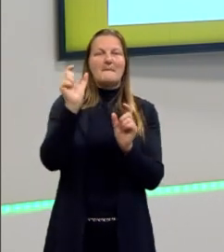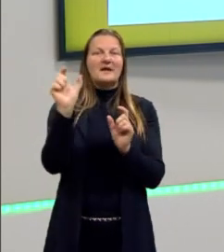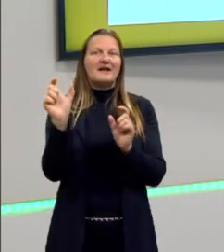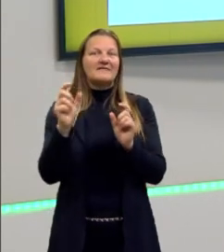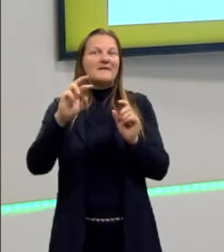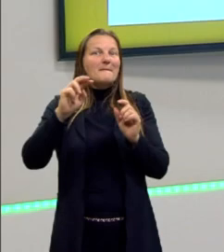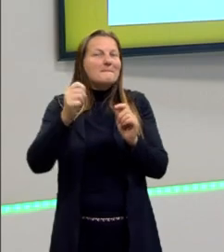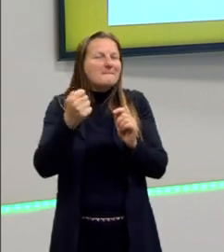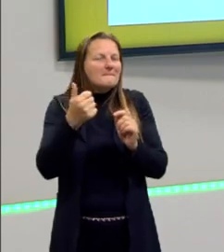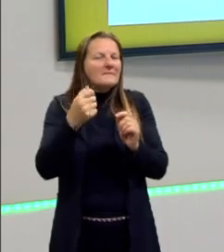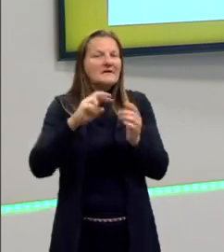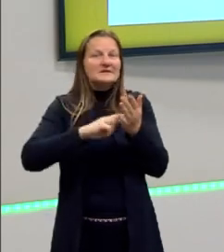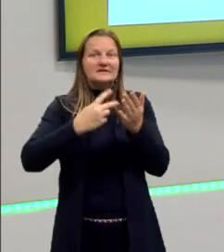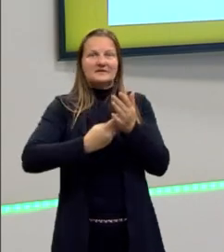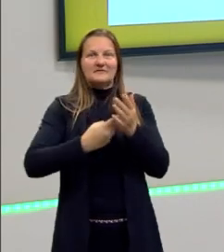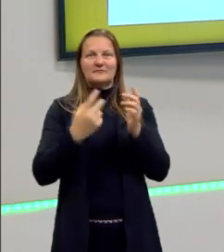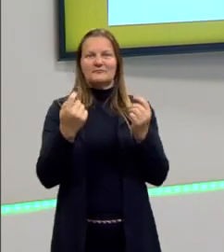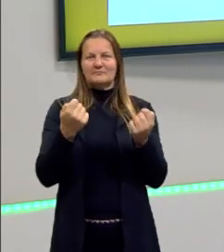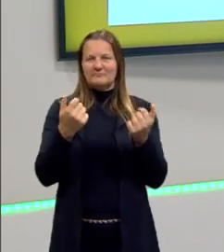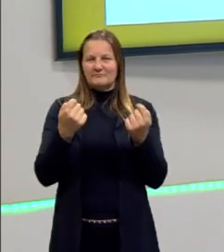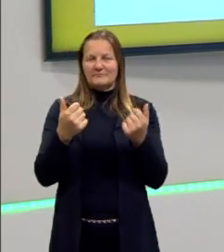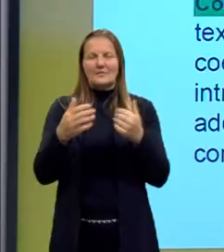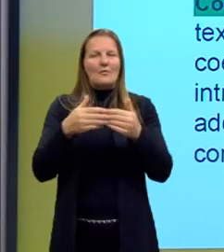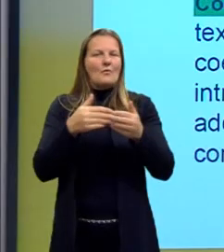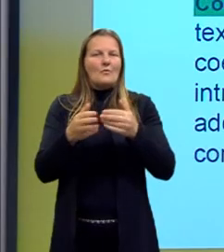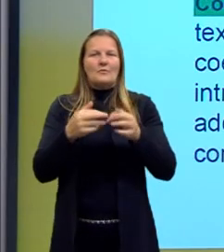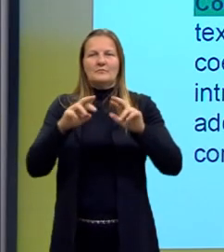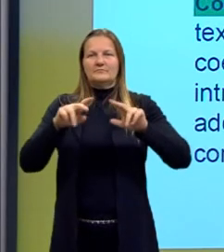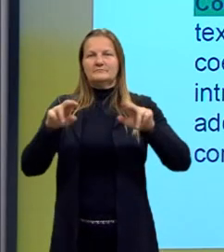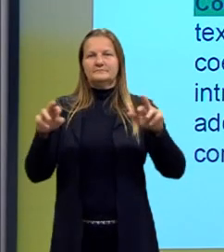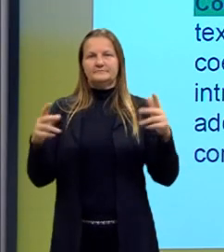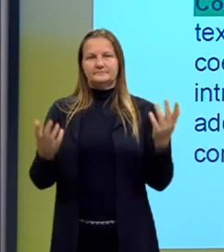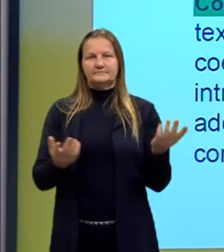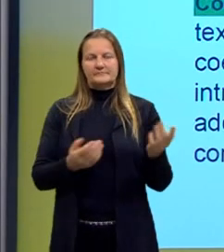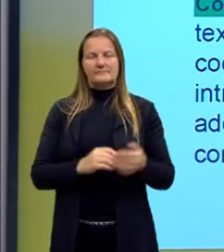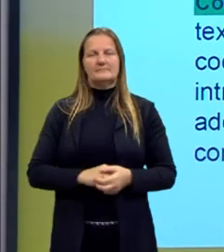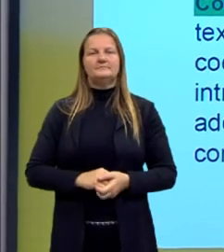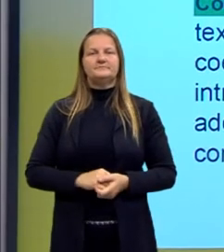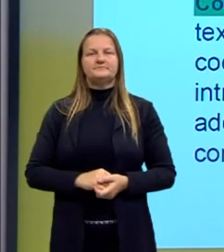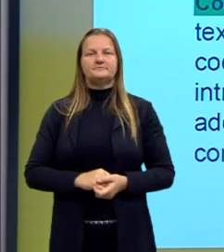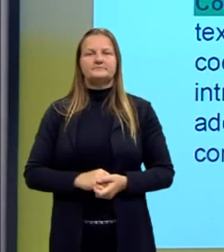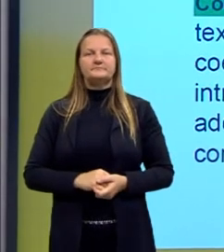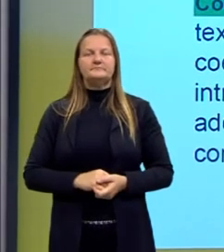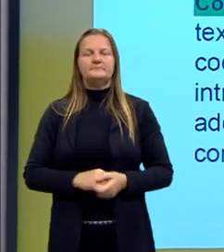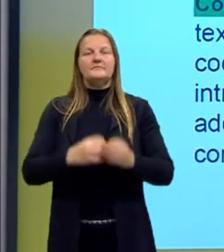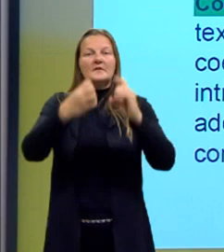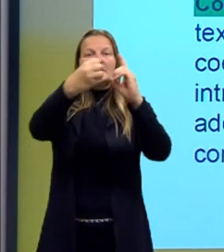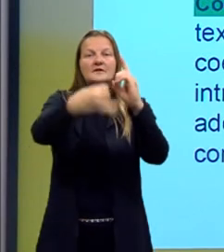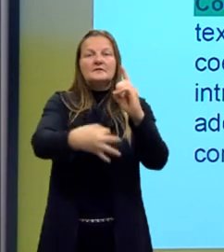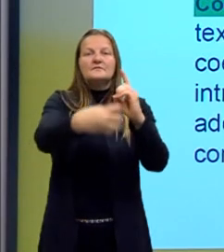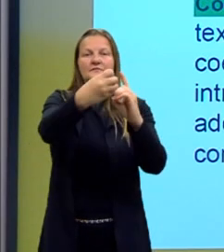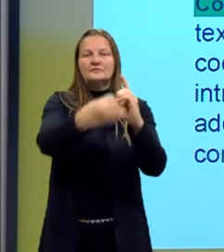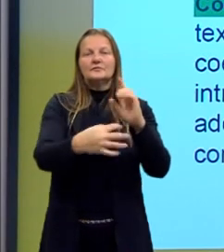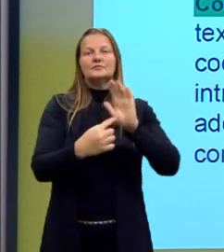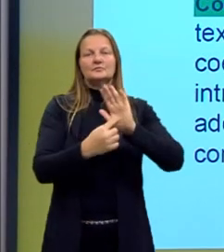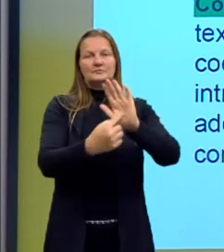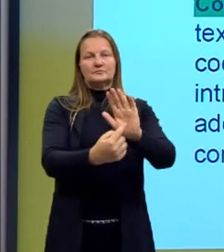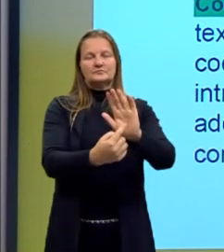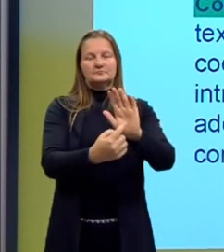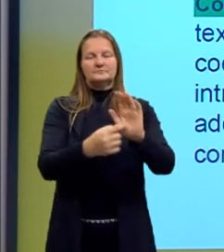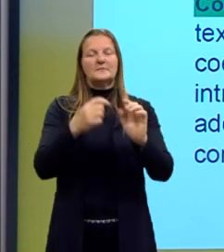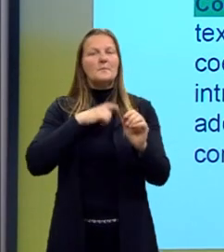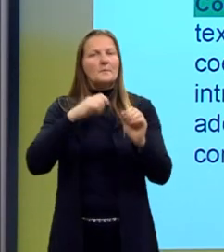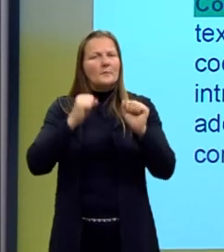palavras. Que pode ser qualquer uma dessas aqui, dessas definições aqui que a gente colocou brevemente,